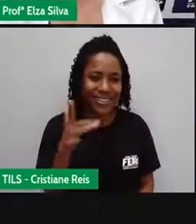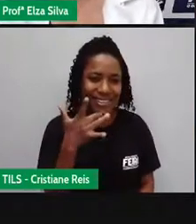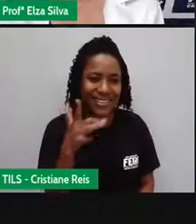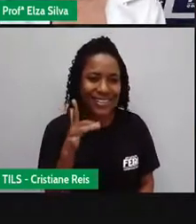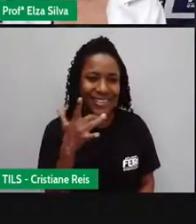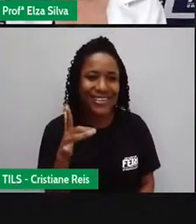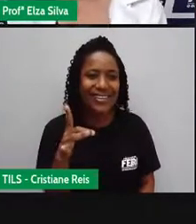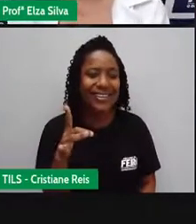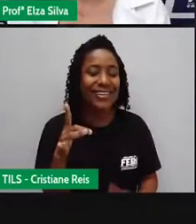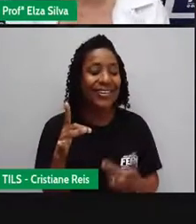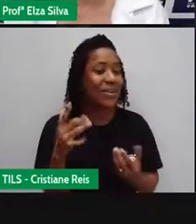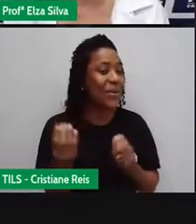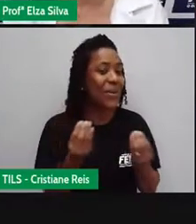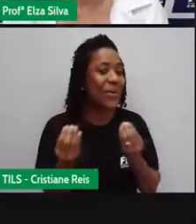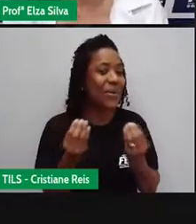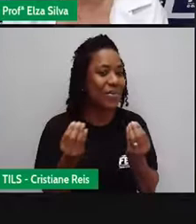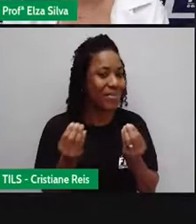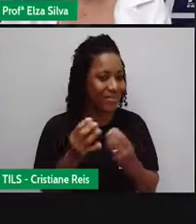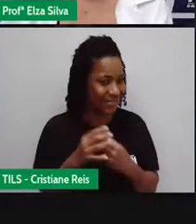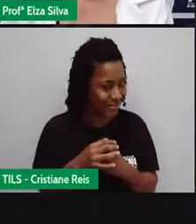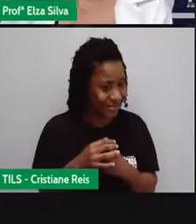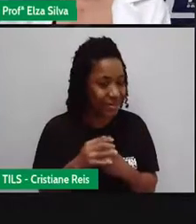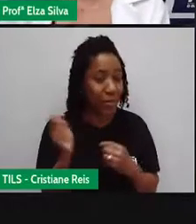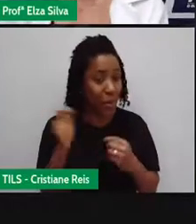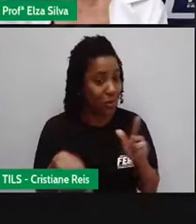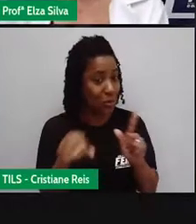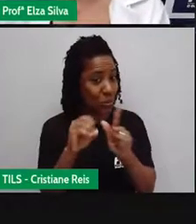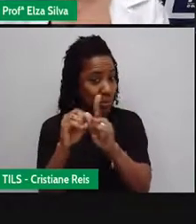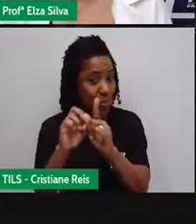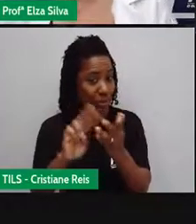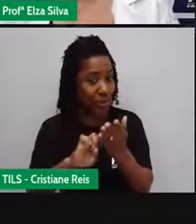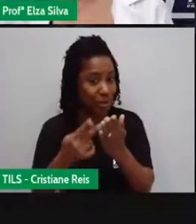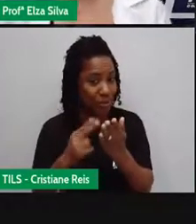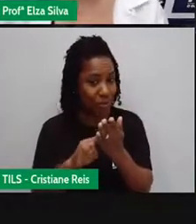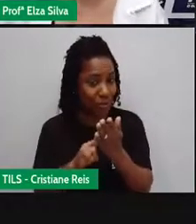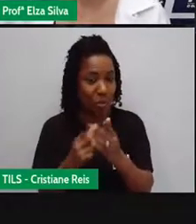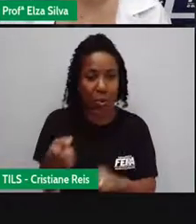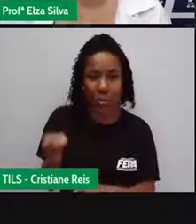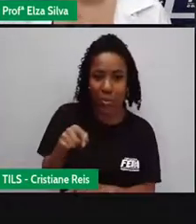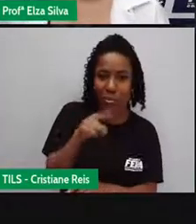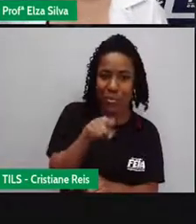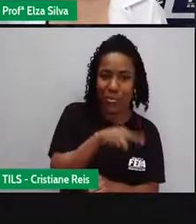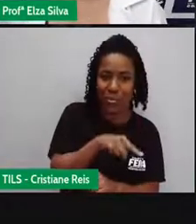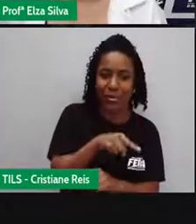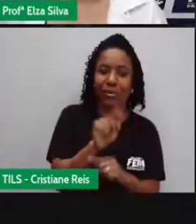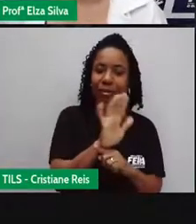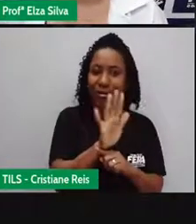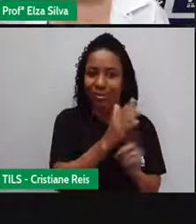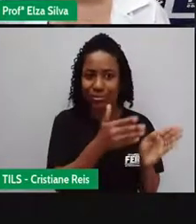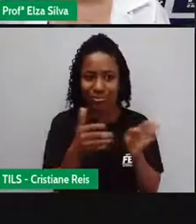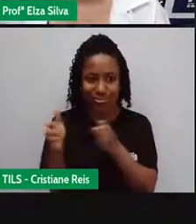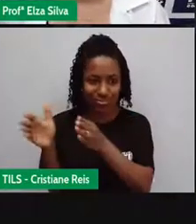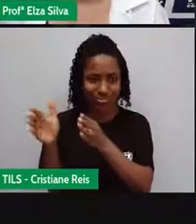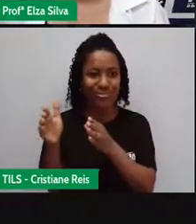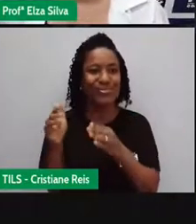Tradutor Ou assiste a aula novamente Vou fazer este primeiro com vocês Então, vejam